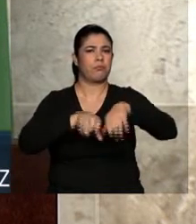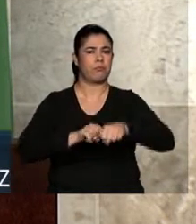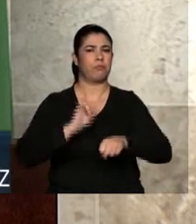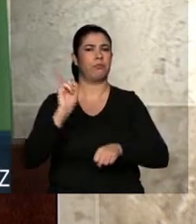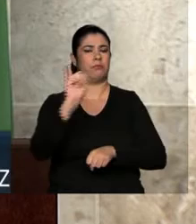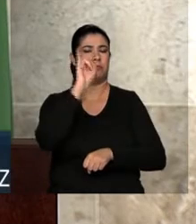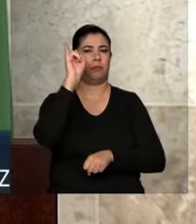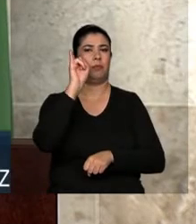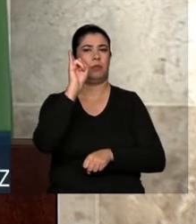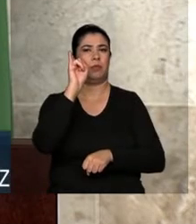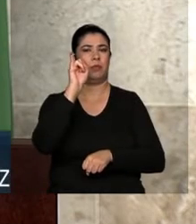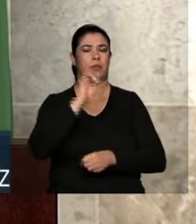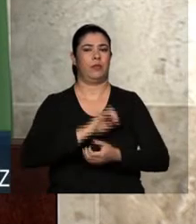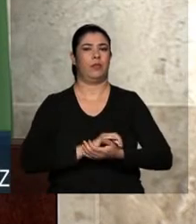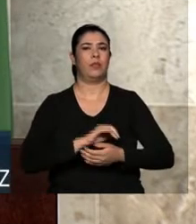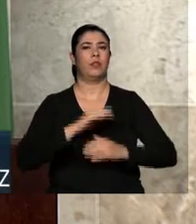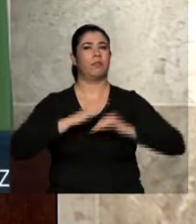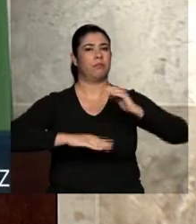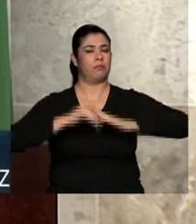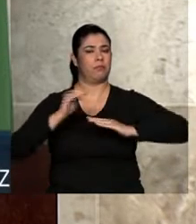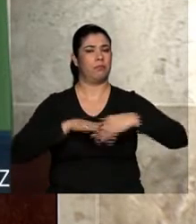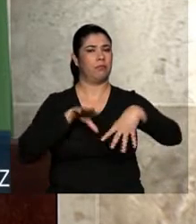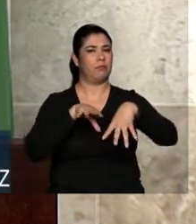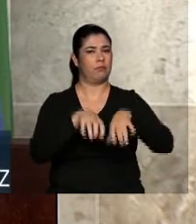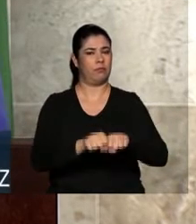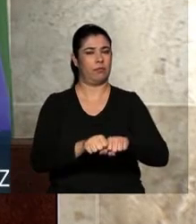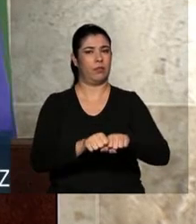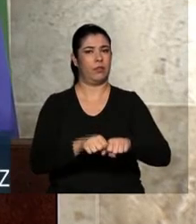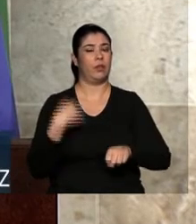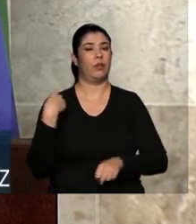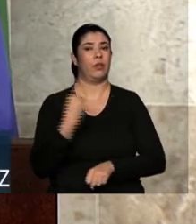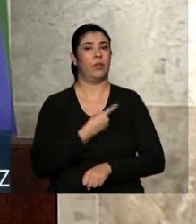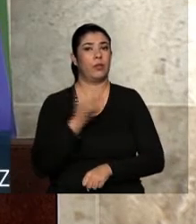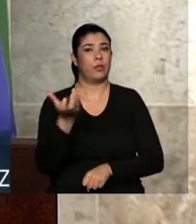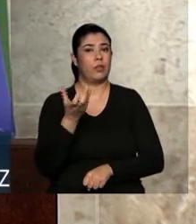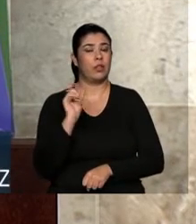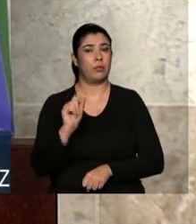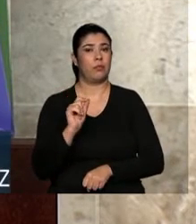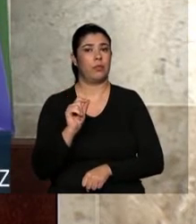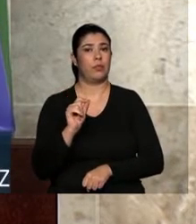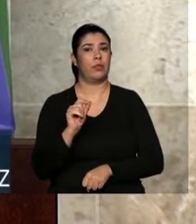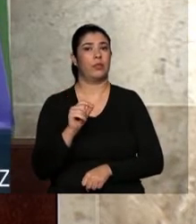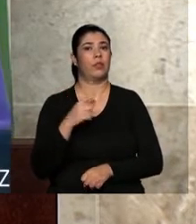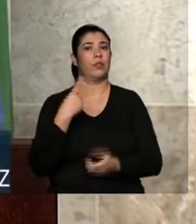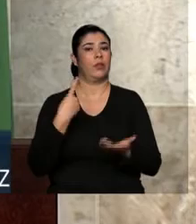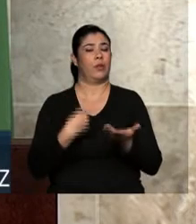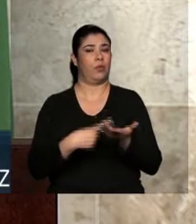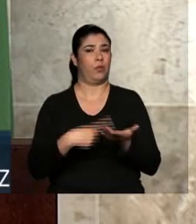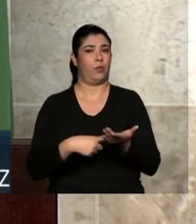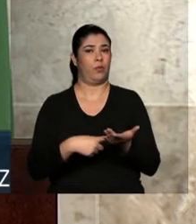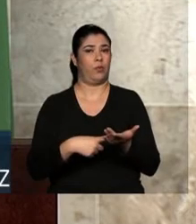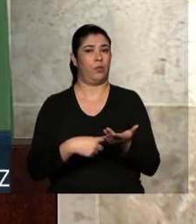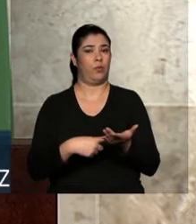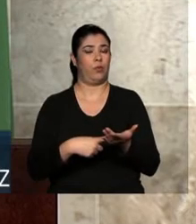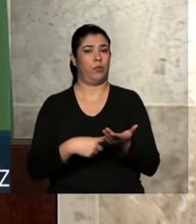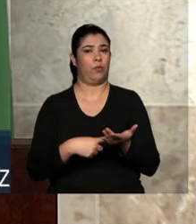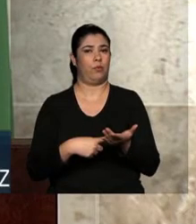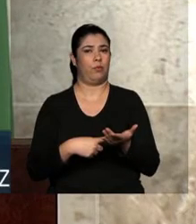profissional, porque nós queremos combinar cursos de qualidade com experiência.